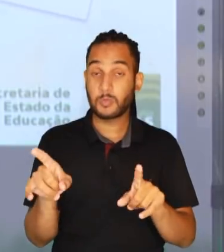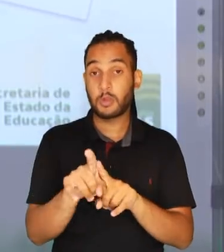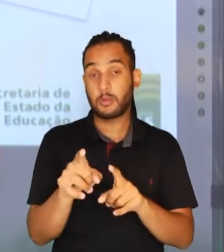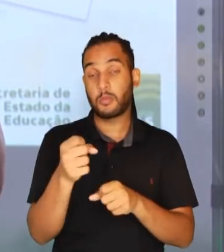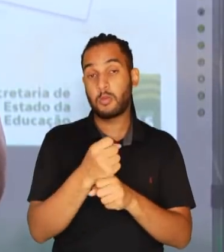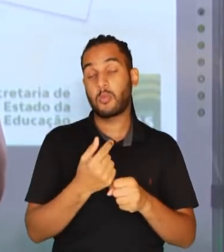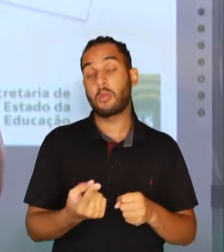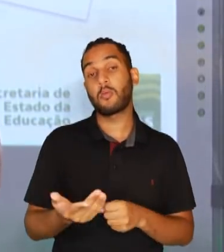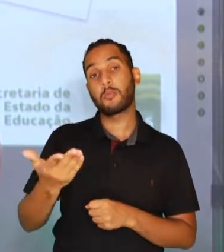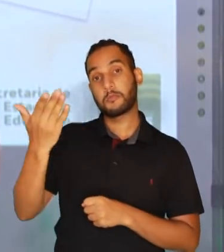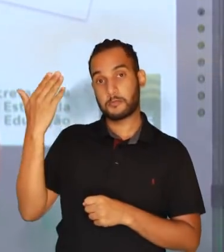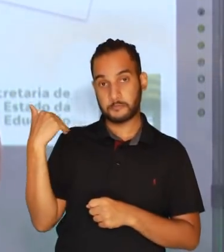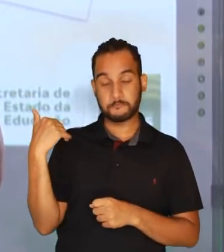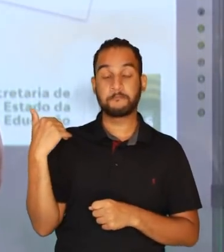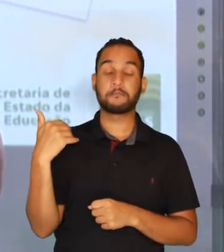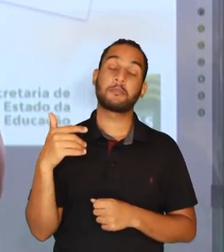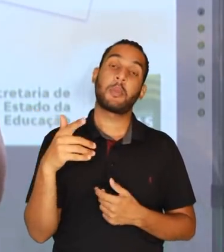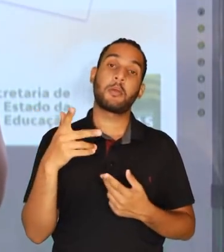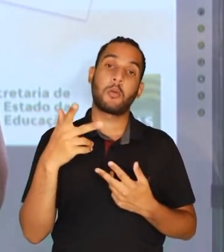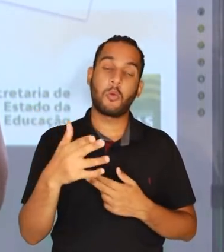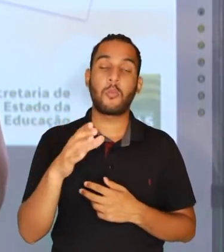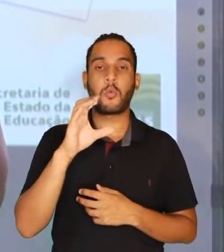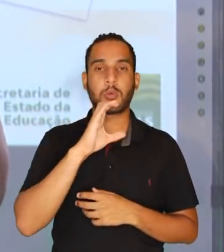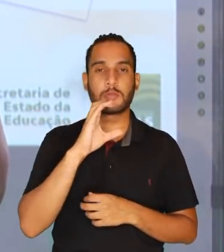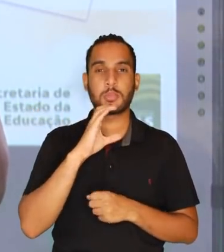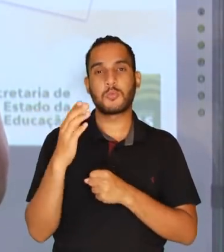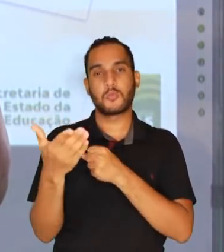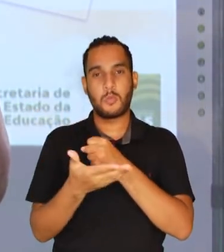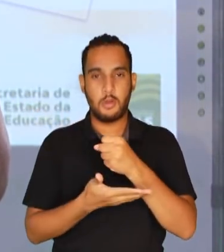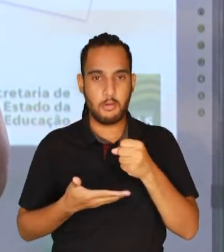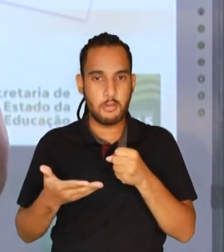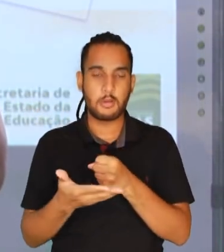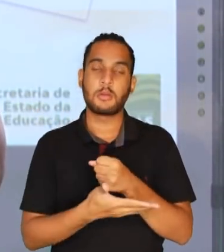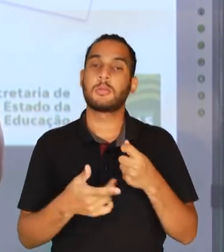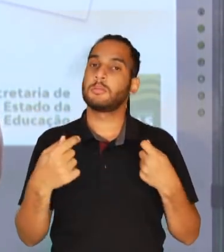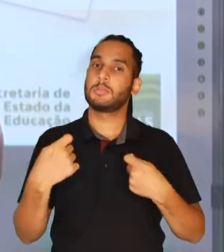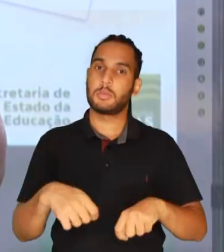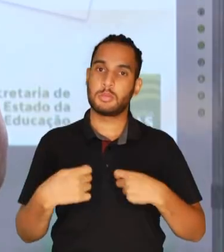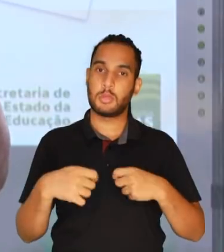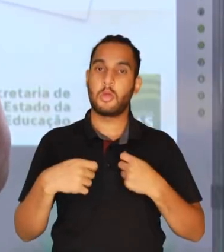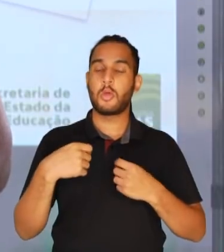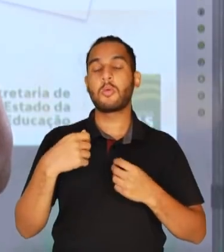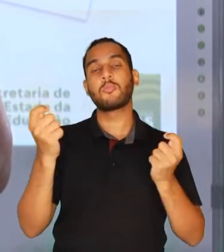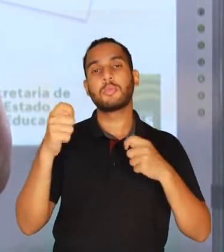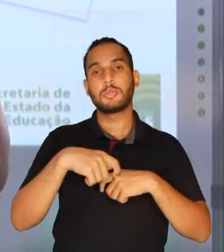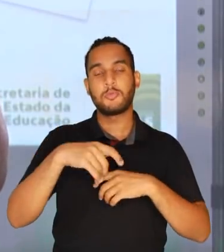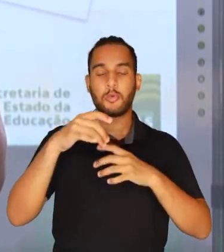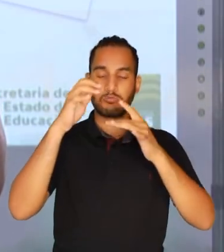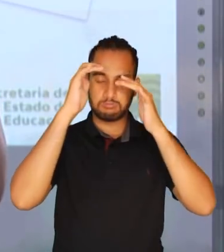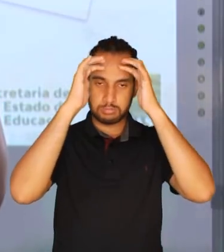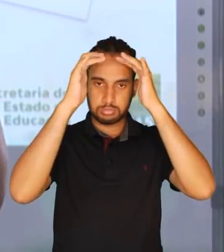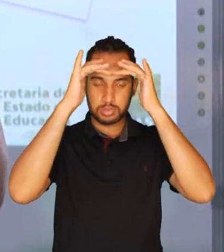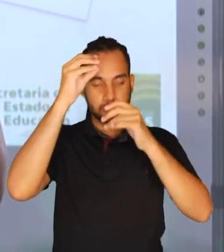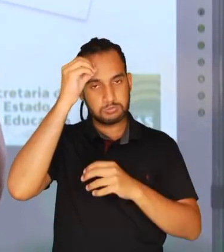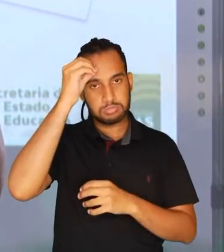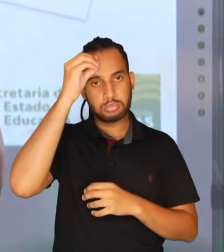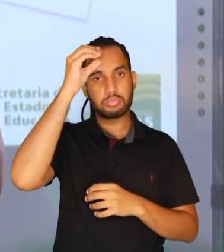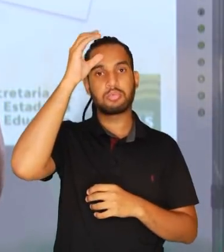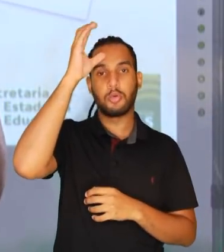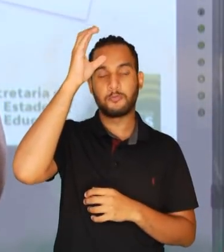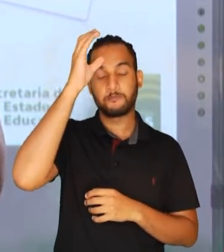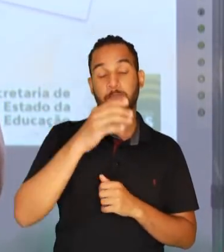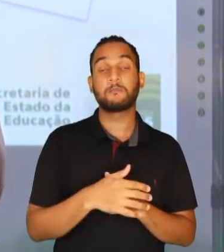também do ano anterior, como conhecimento prévio e necessário para a gradação cognitiva a ser